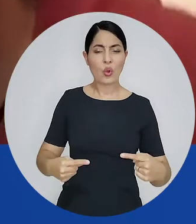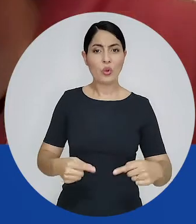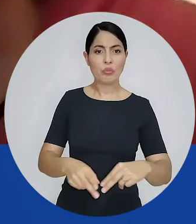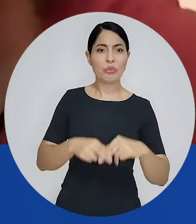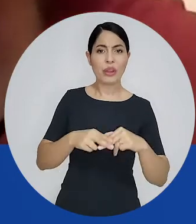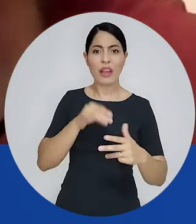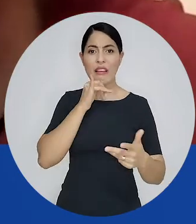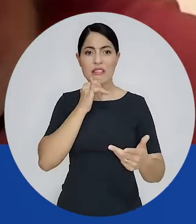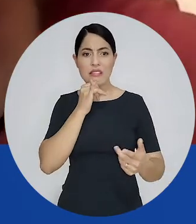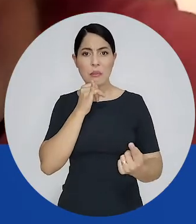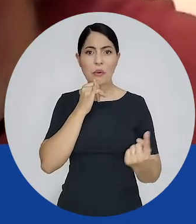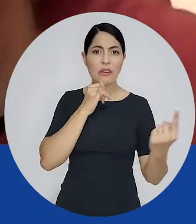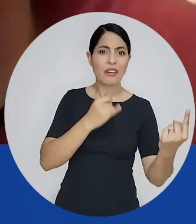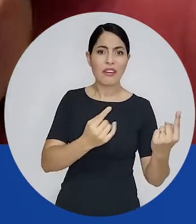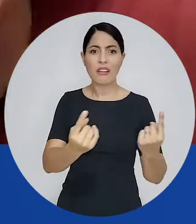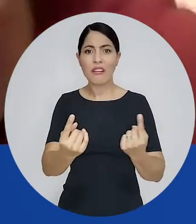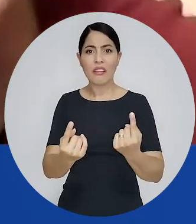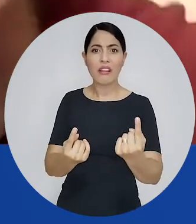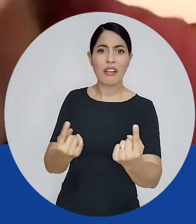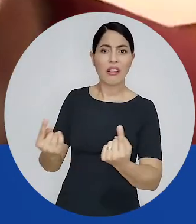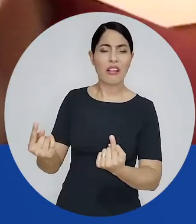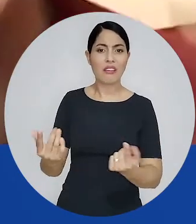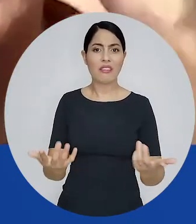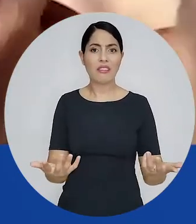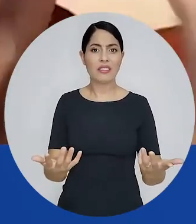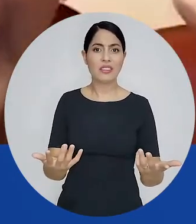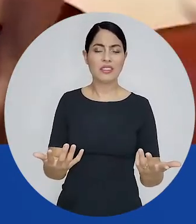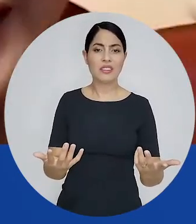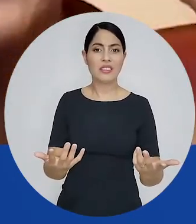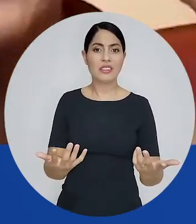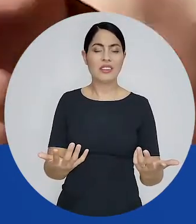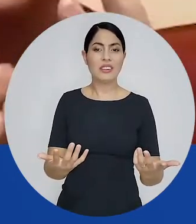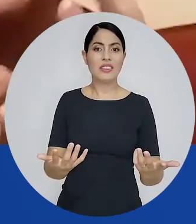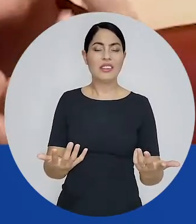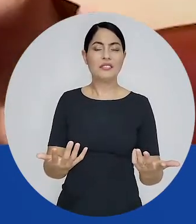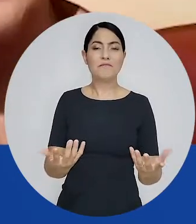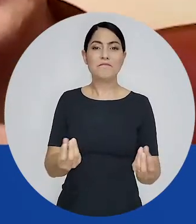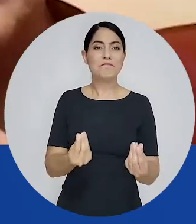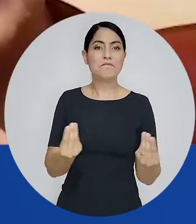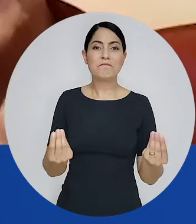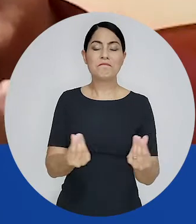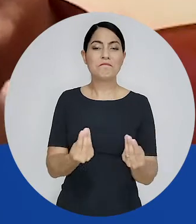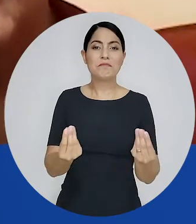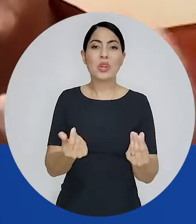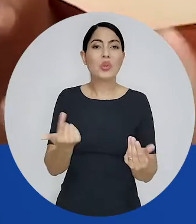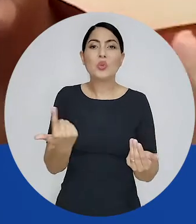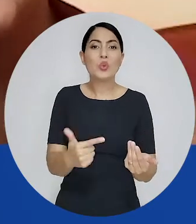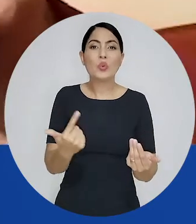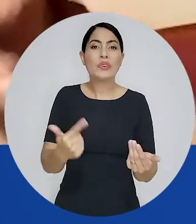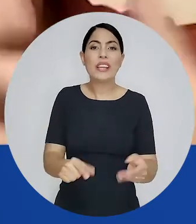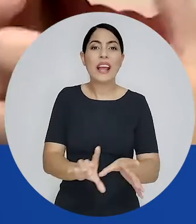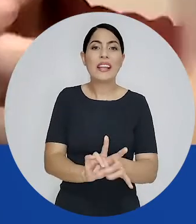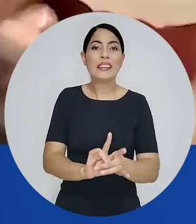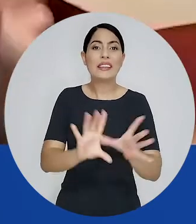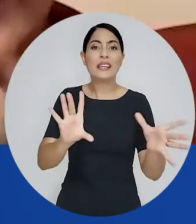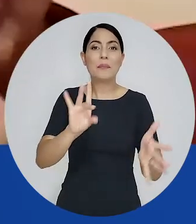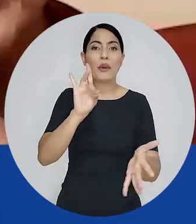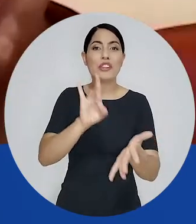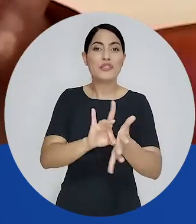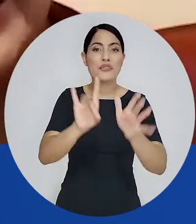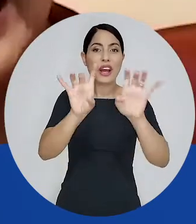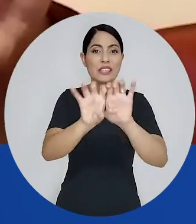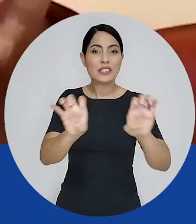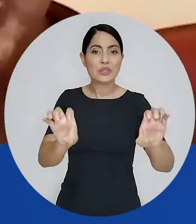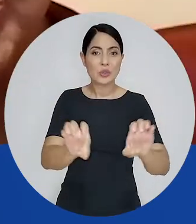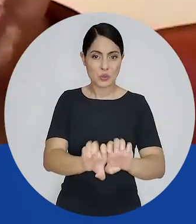Você pinga aqui, depois pinga ali, depois pinga ali. Aí, você não tem um, vamos dizer, um tecido